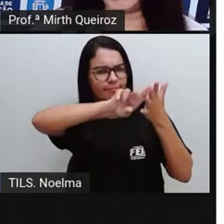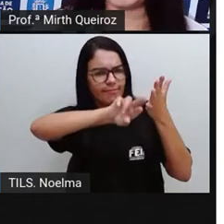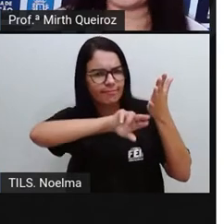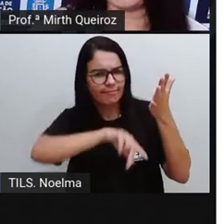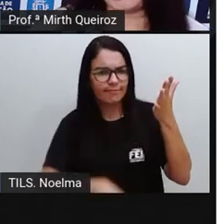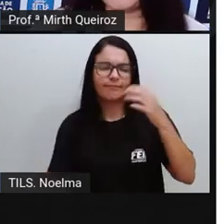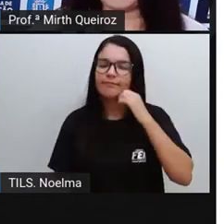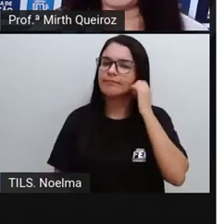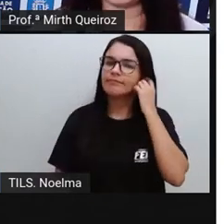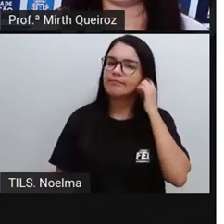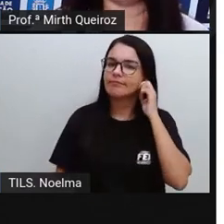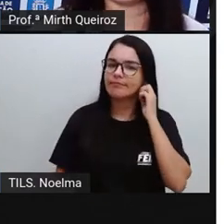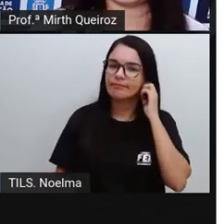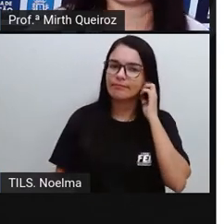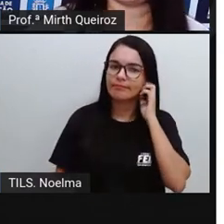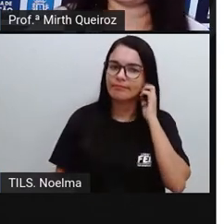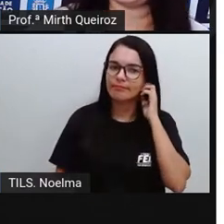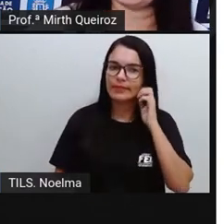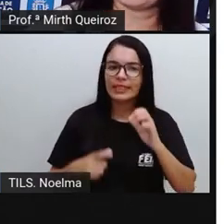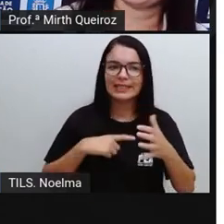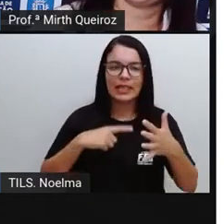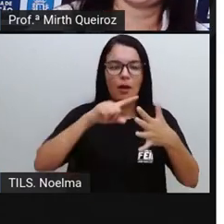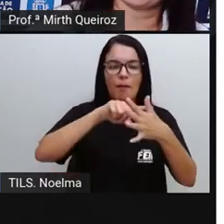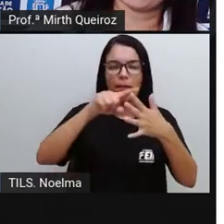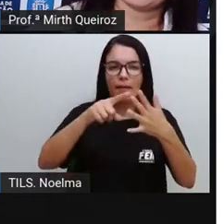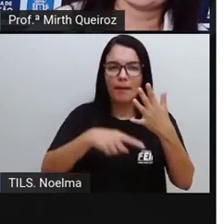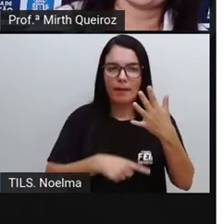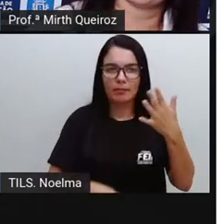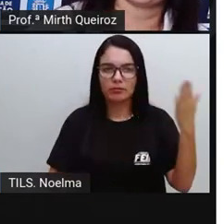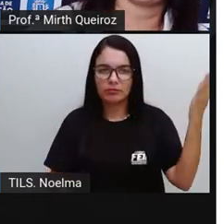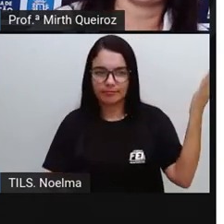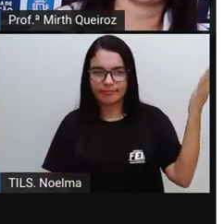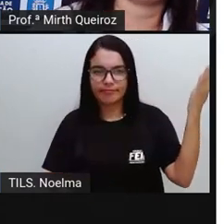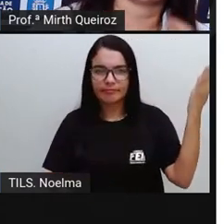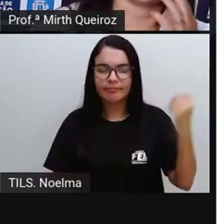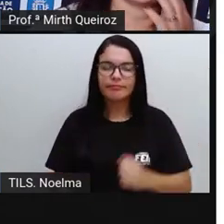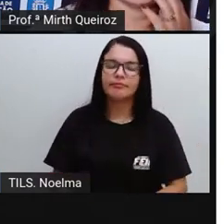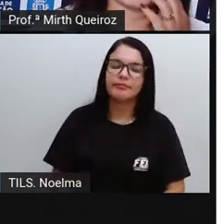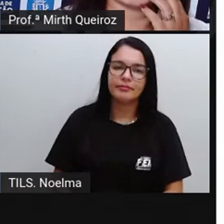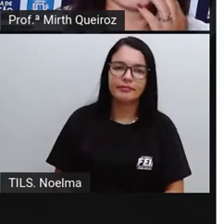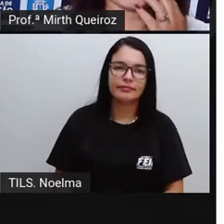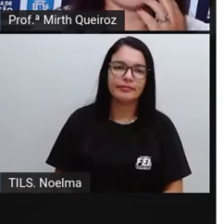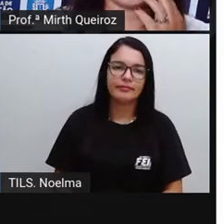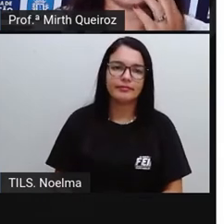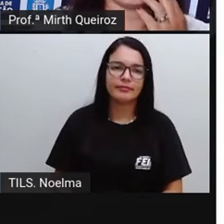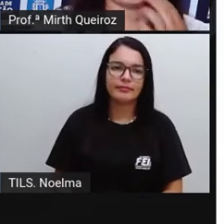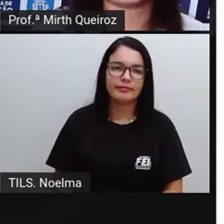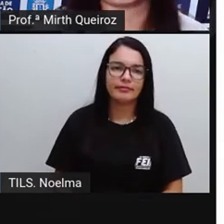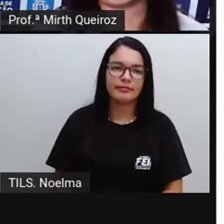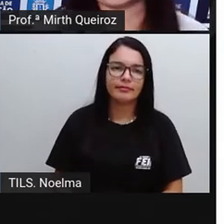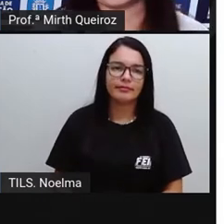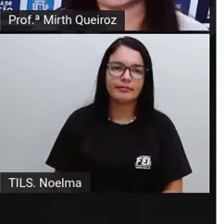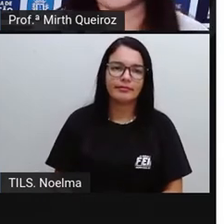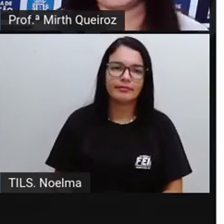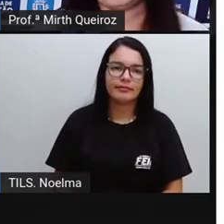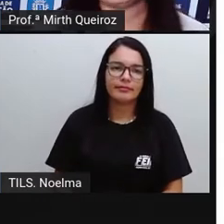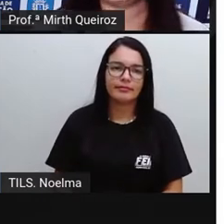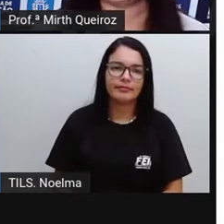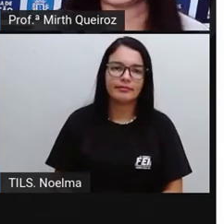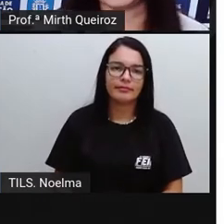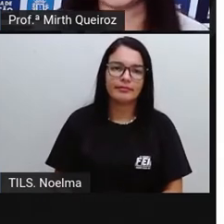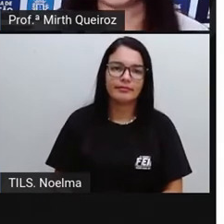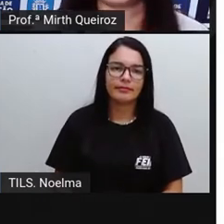Nós temos esses servidores públicos Que desenvolvem e desempenham Em determinadas atividades na área pública Por isso que a gente vai chamar